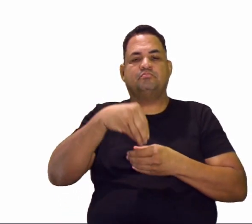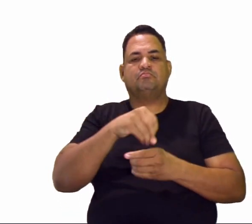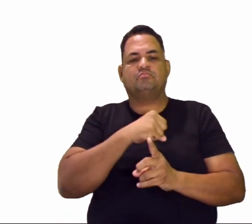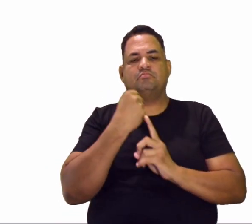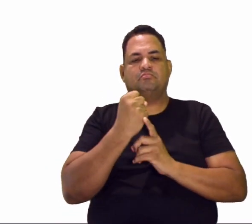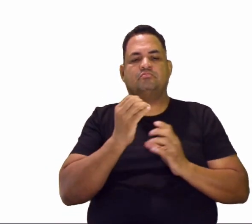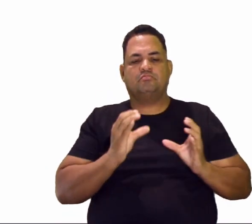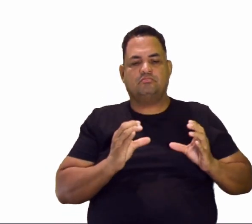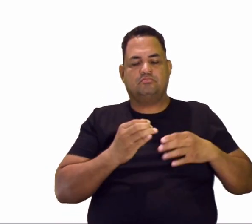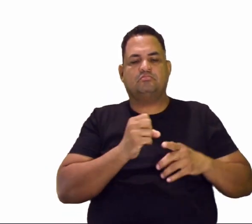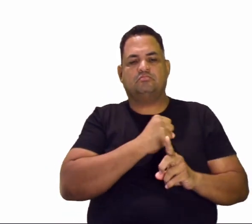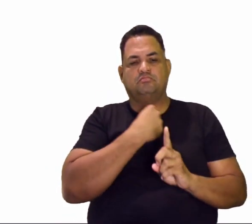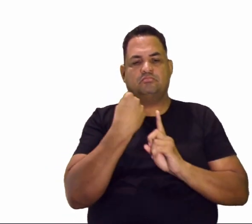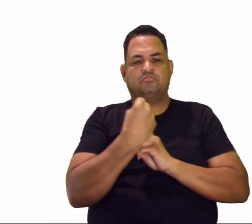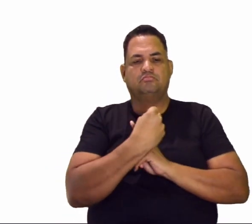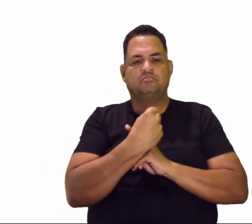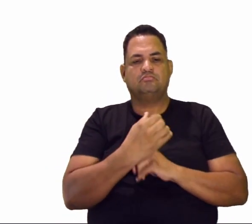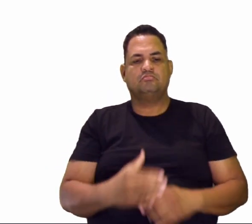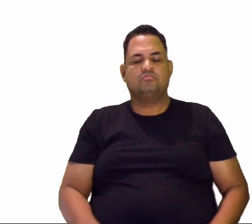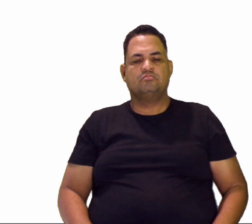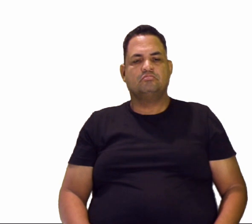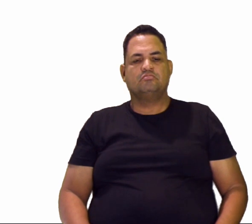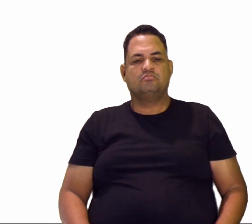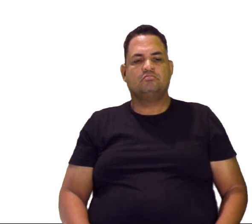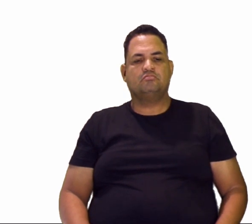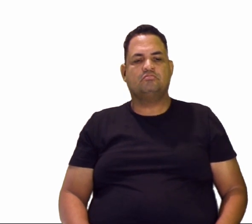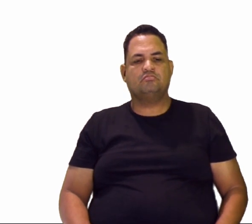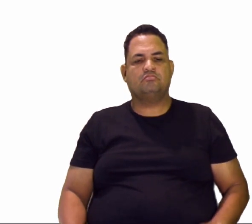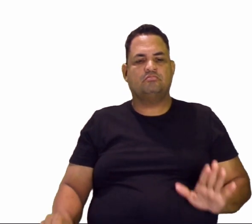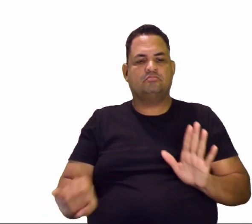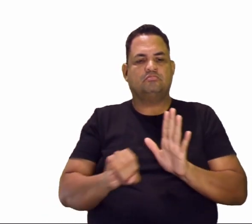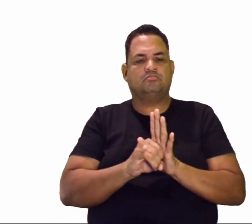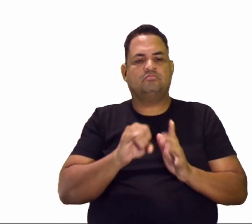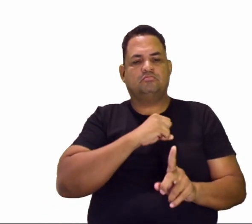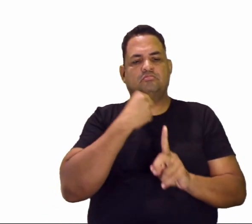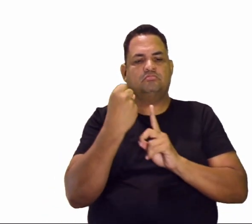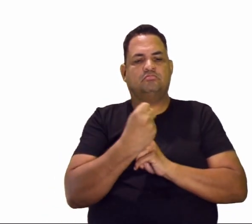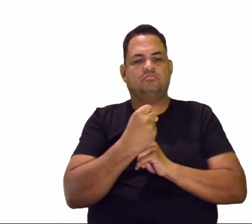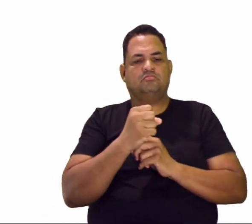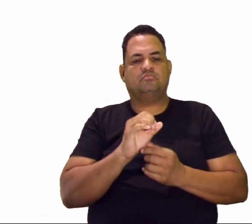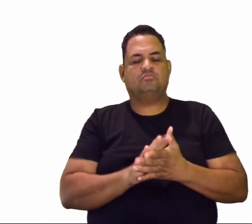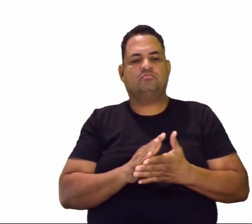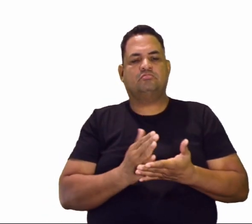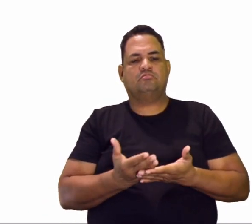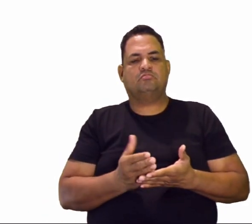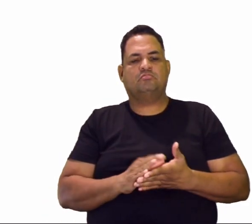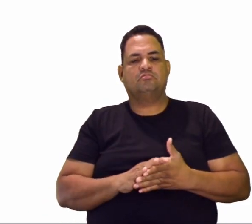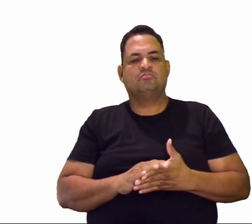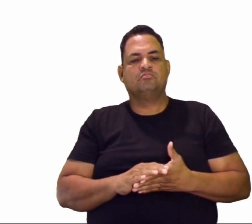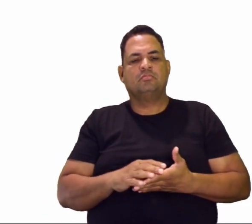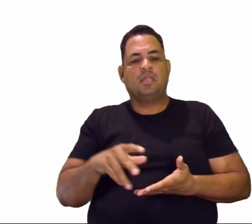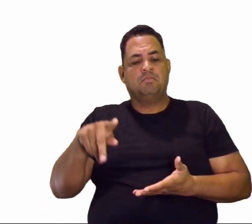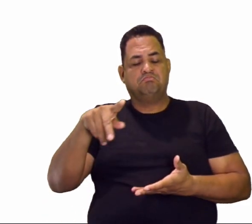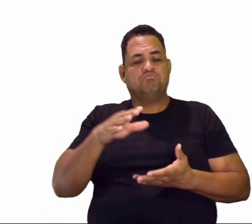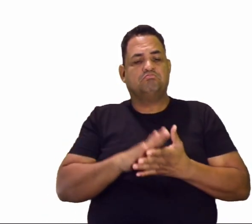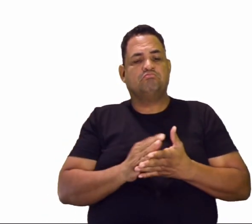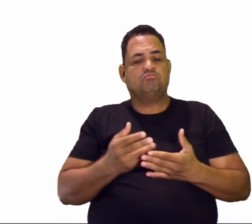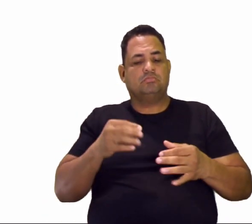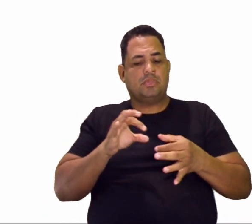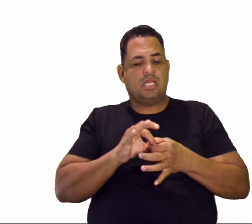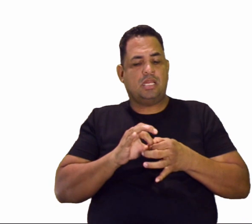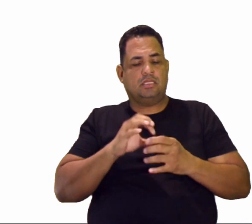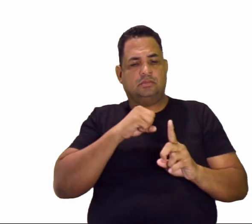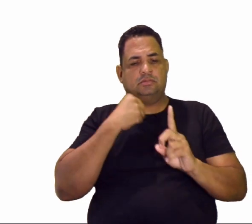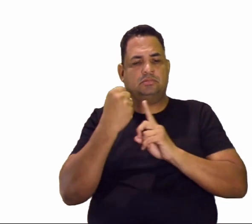com um grupo social da qual a gente faz parte, né gente? Então, identidade social, ela está ligada com o social,